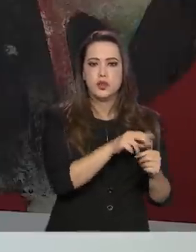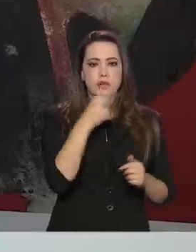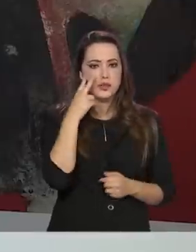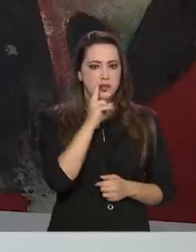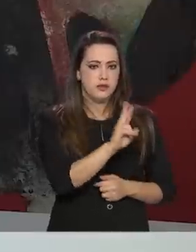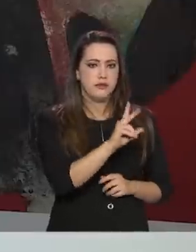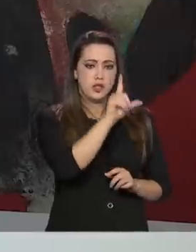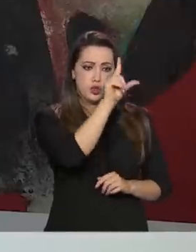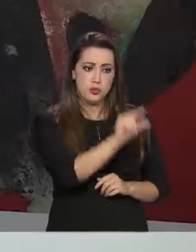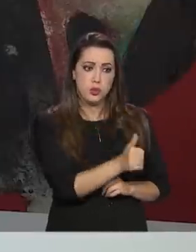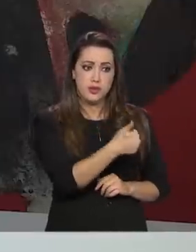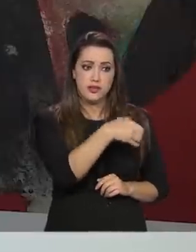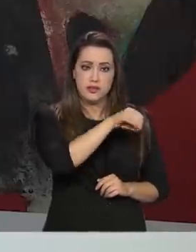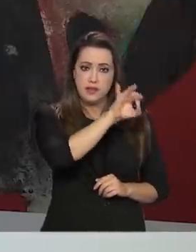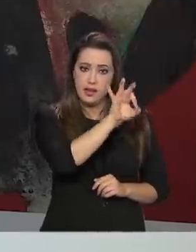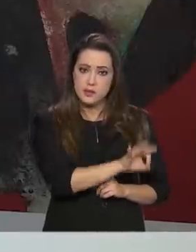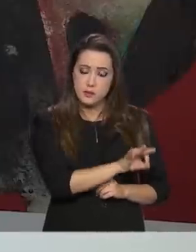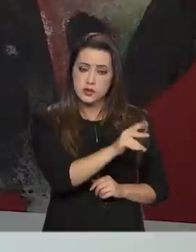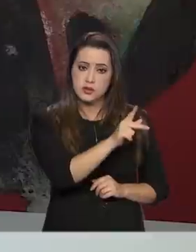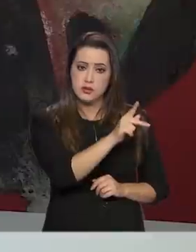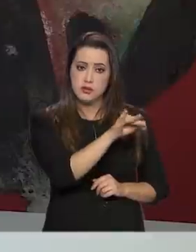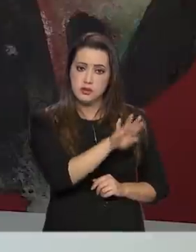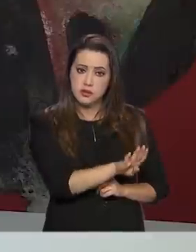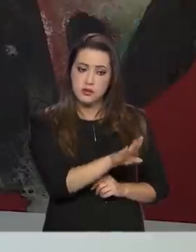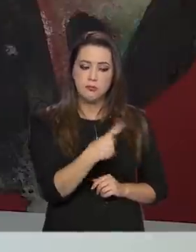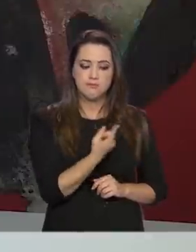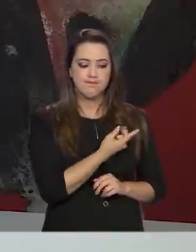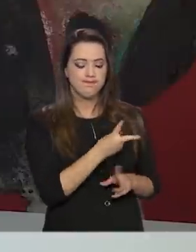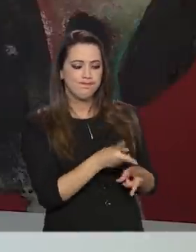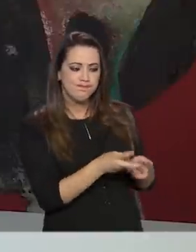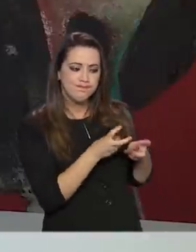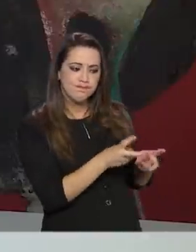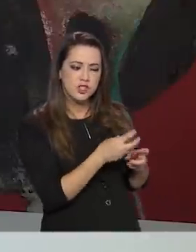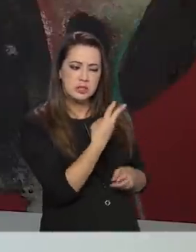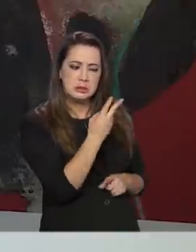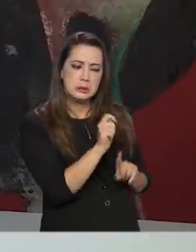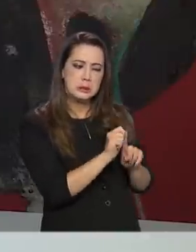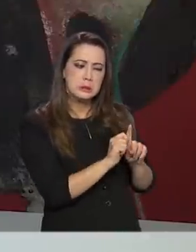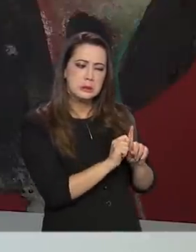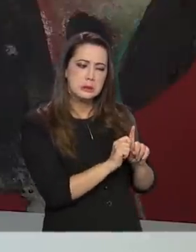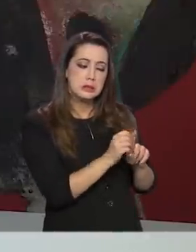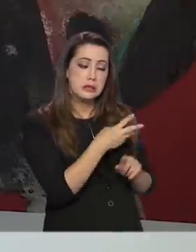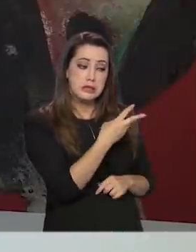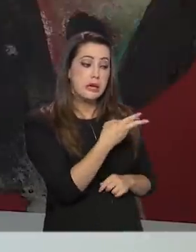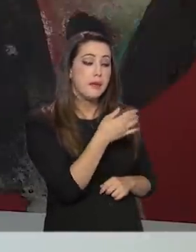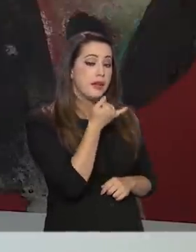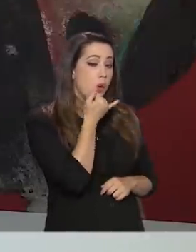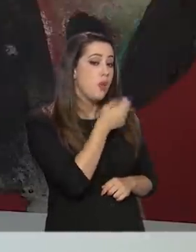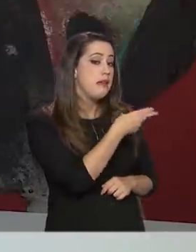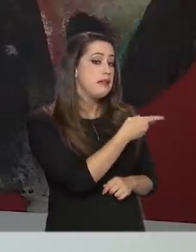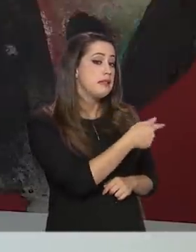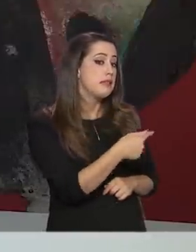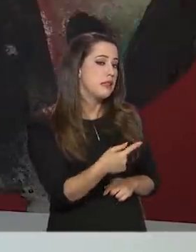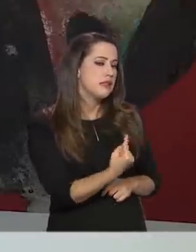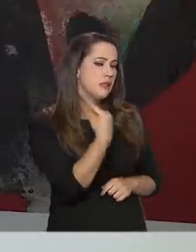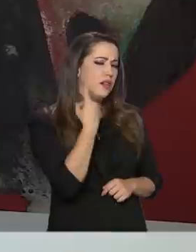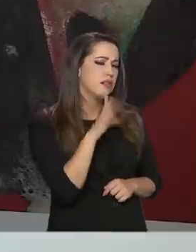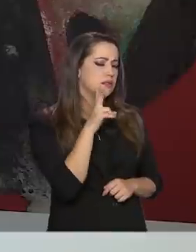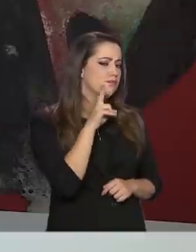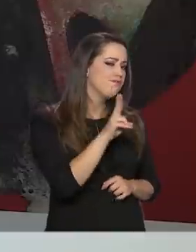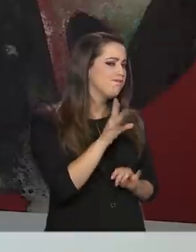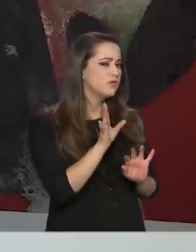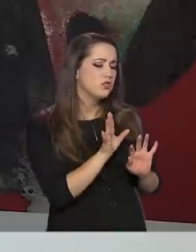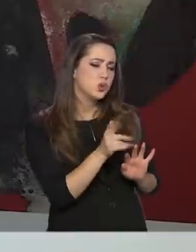PIB de 10%. E o que nós observamos há três semanas foram várias revisões convergindo para